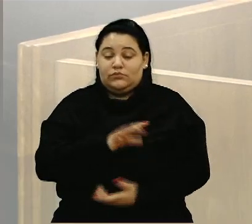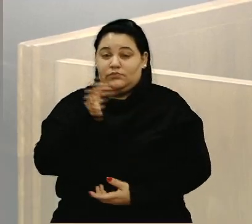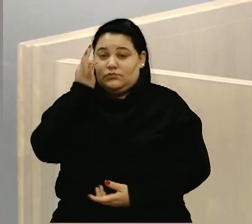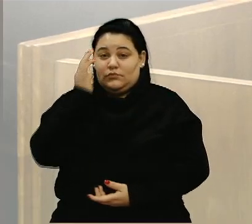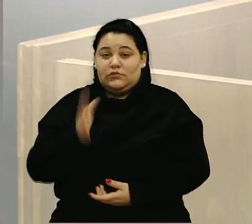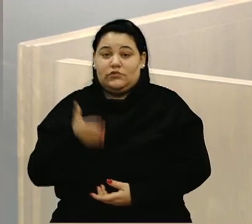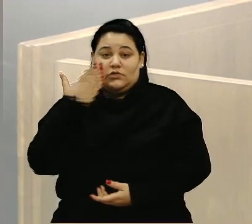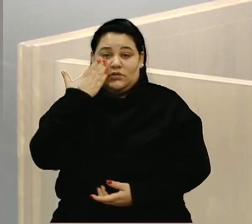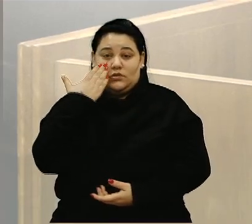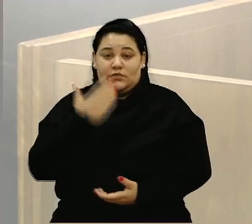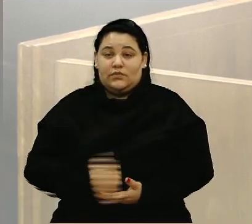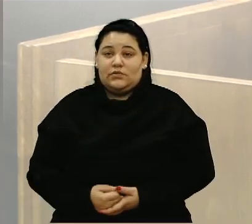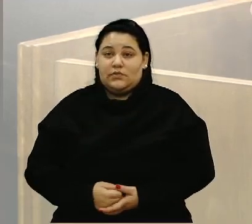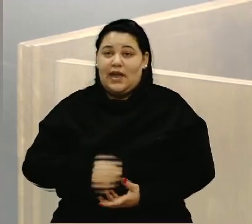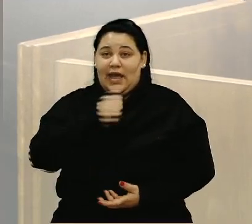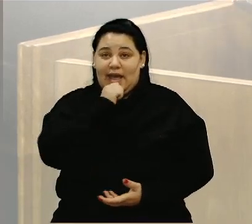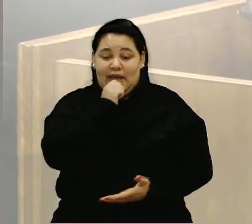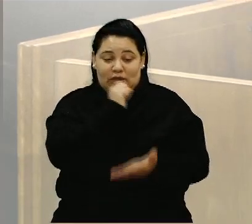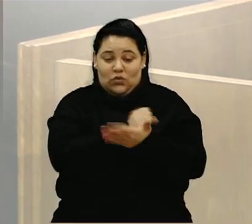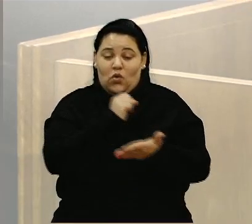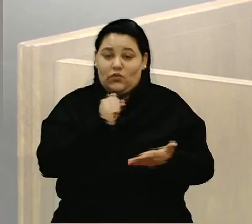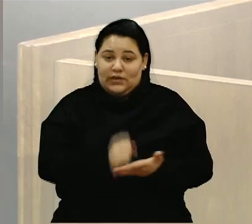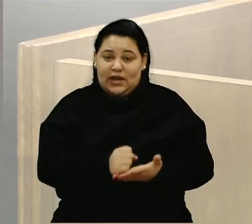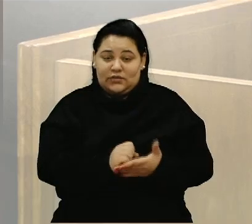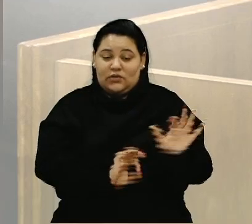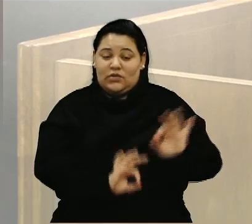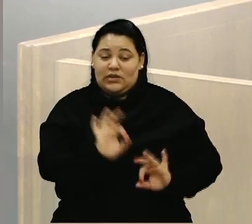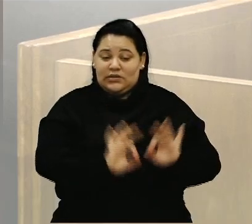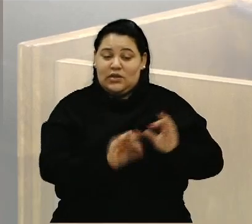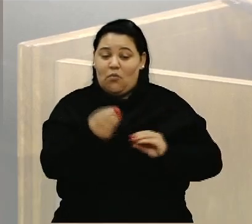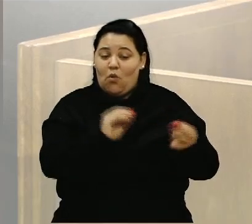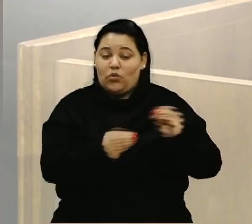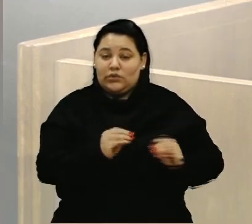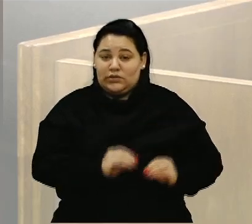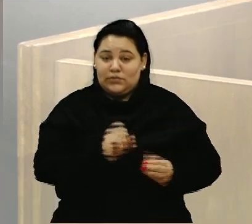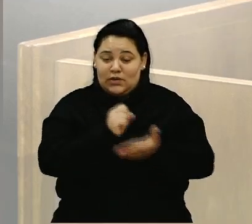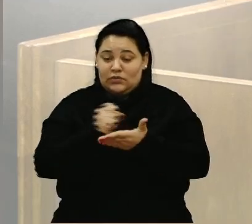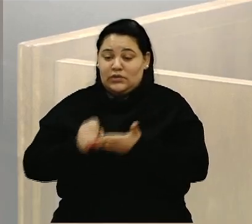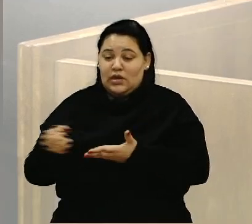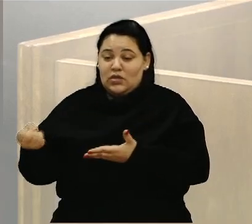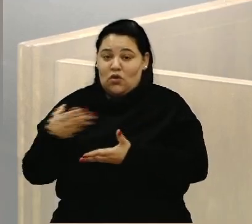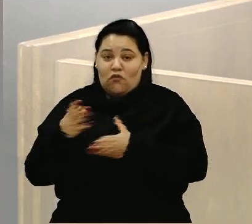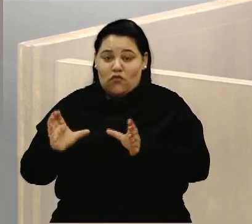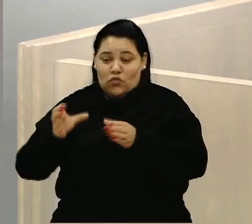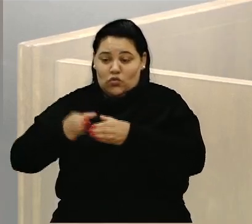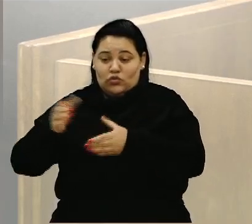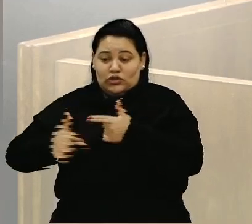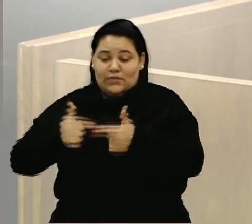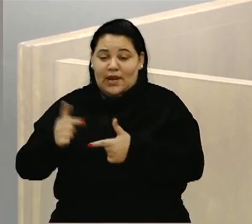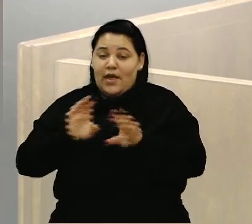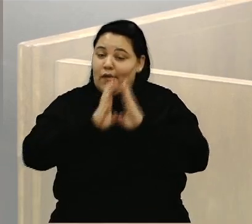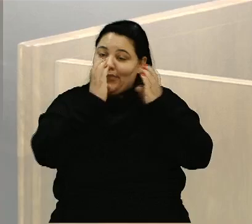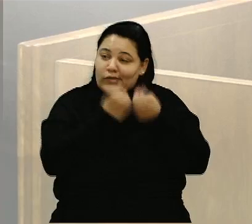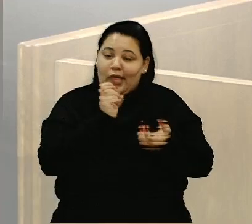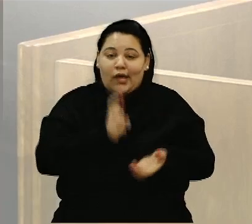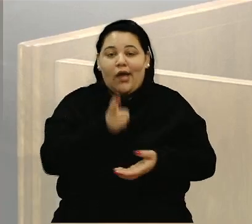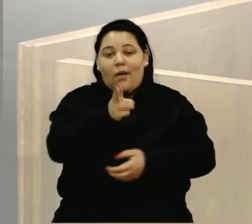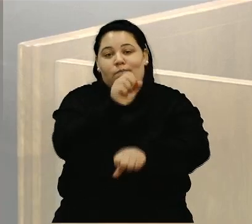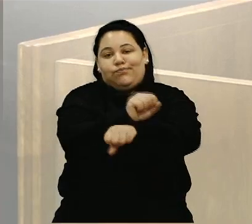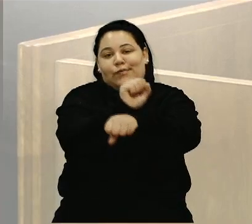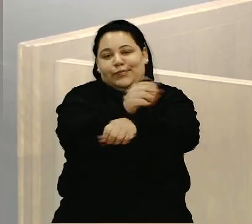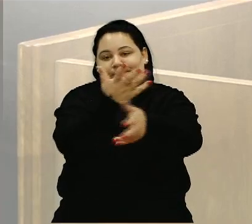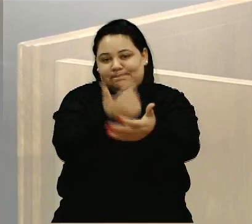Ainda o contrato está em fase de elaboração para contratar novas equipes e a comunidade continua aguardando. então eu